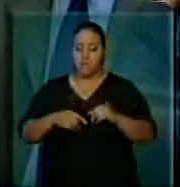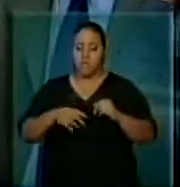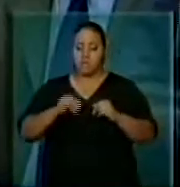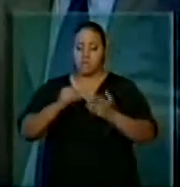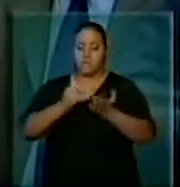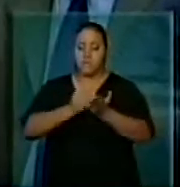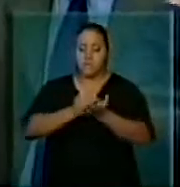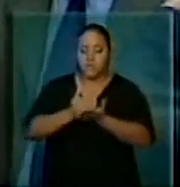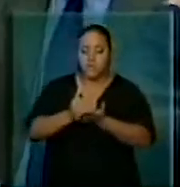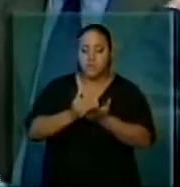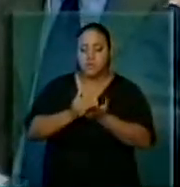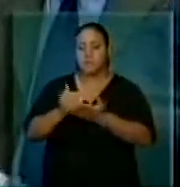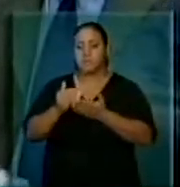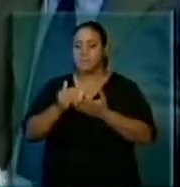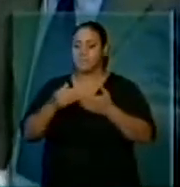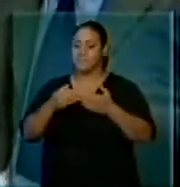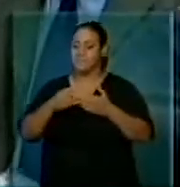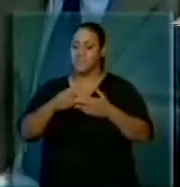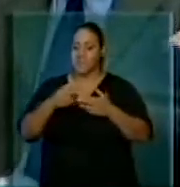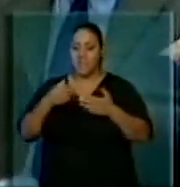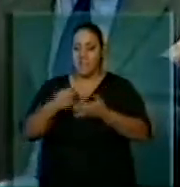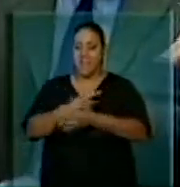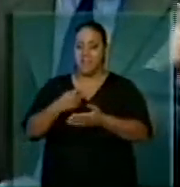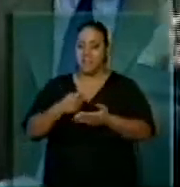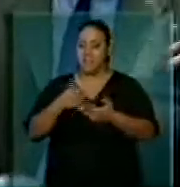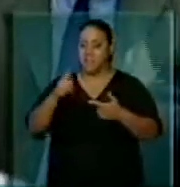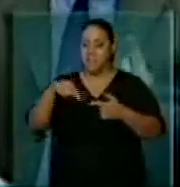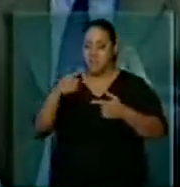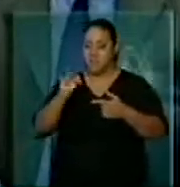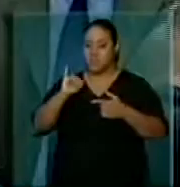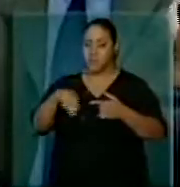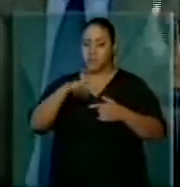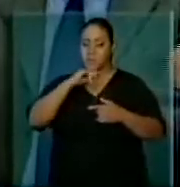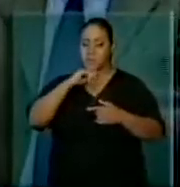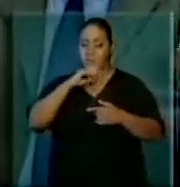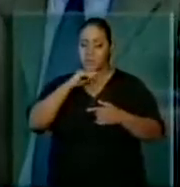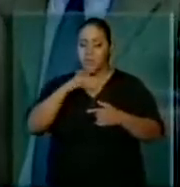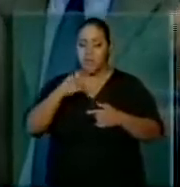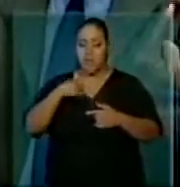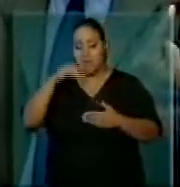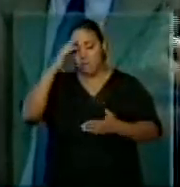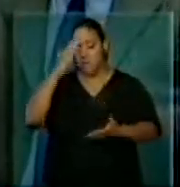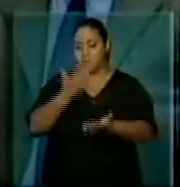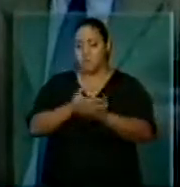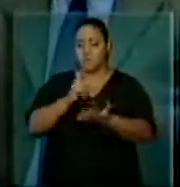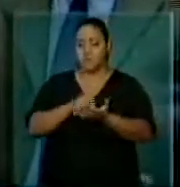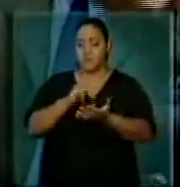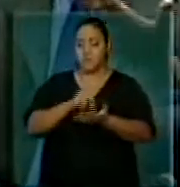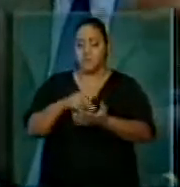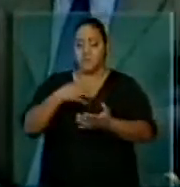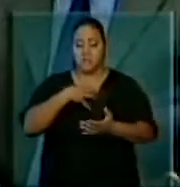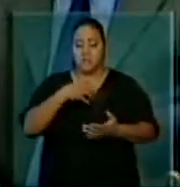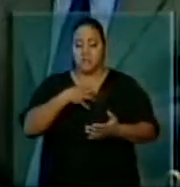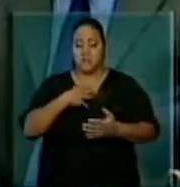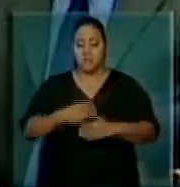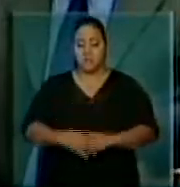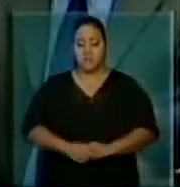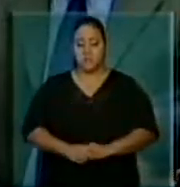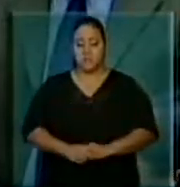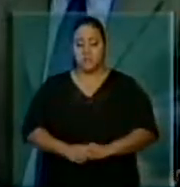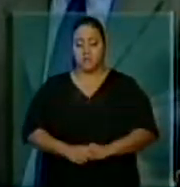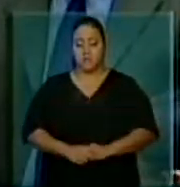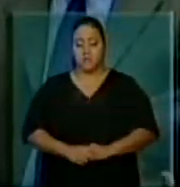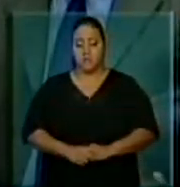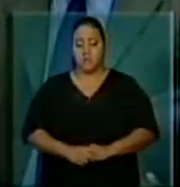começam assim, elas terminam mal. Ou seja, tudo me leva a crer, pelo que estou sentindo, senhor presidente, que a